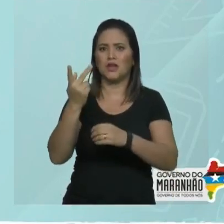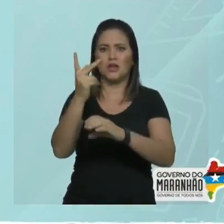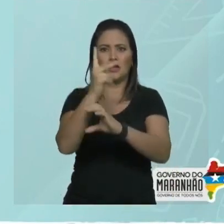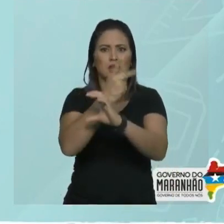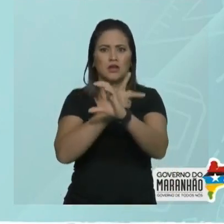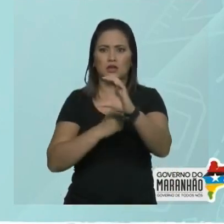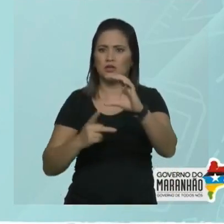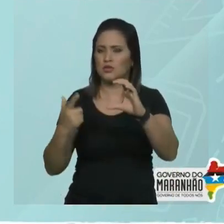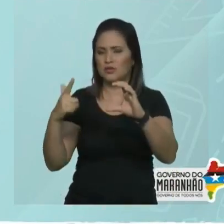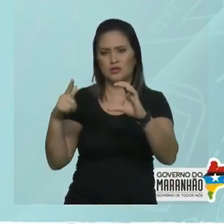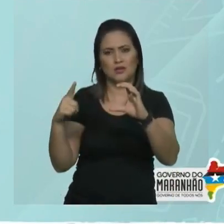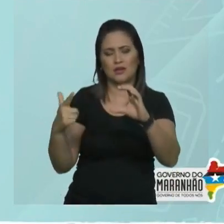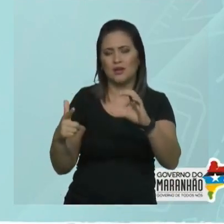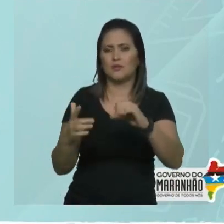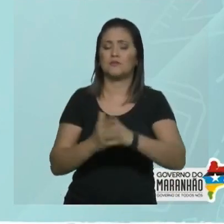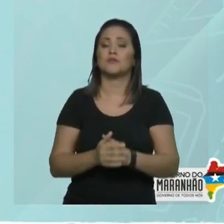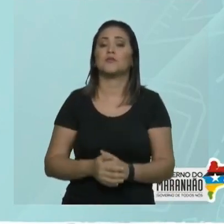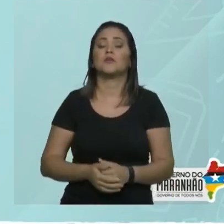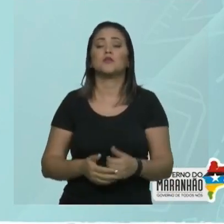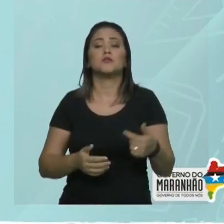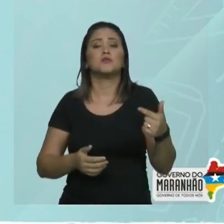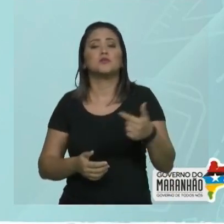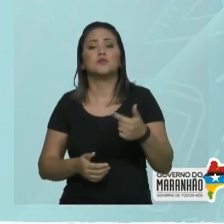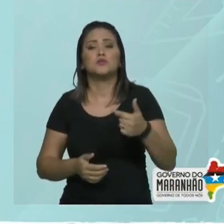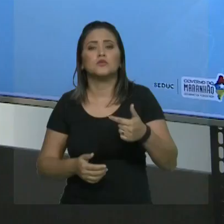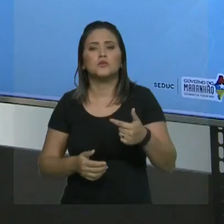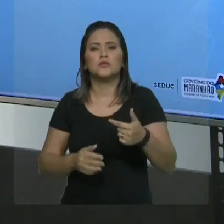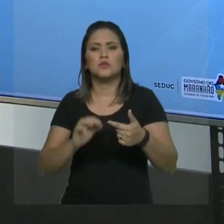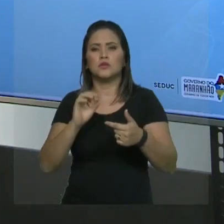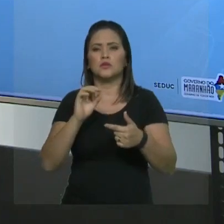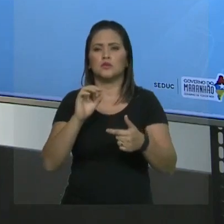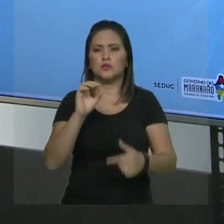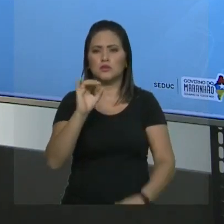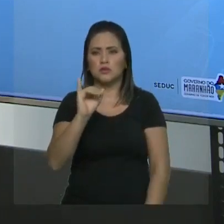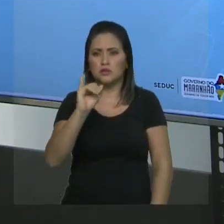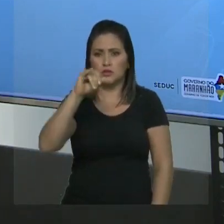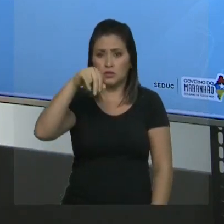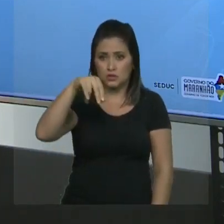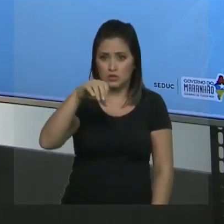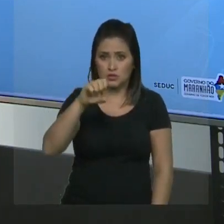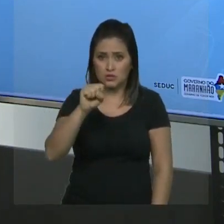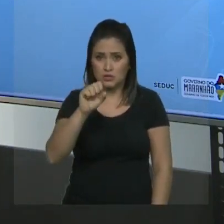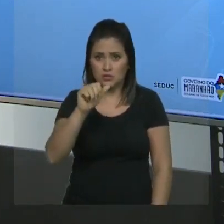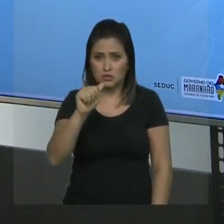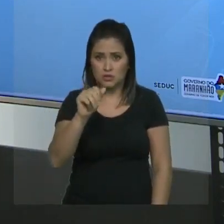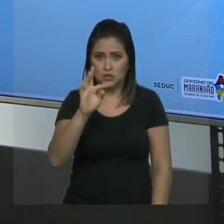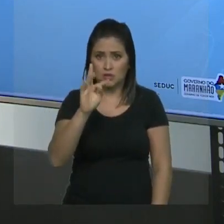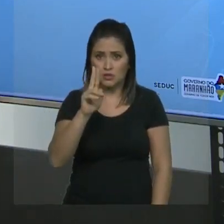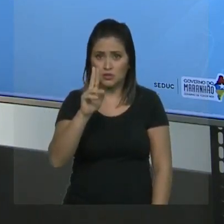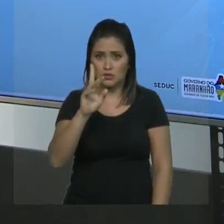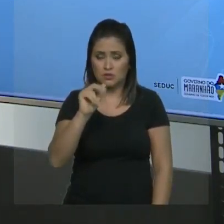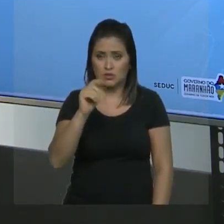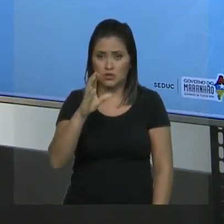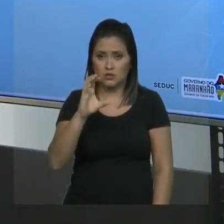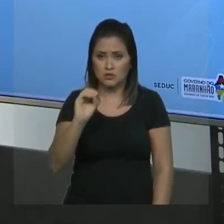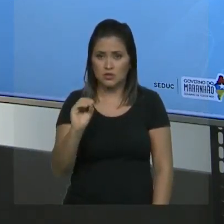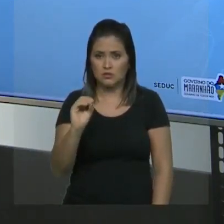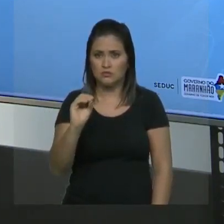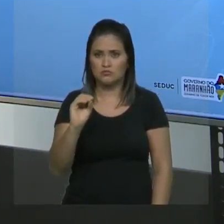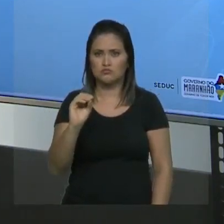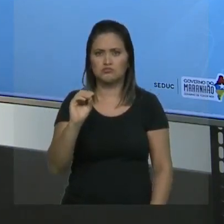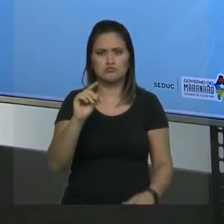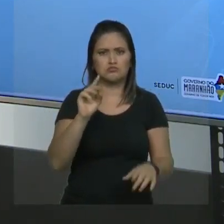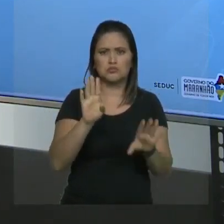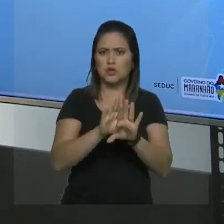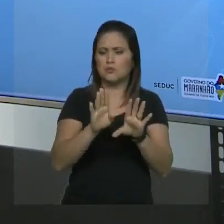cadeia não tem insaturação. Então, se não tem grupo funcional, não tem insaturação, qual é a sua terceira prioridade? Os radicais. Se você